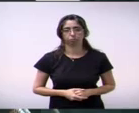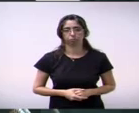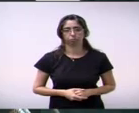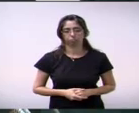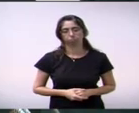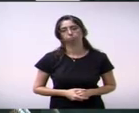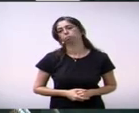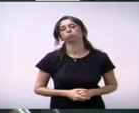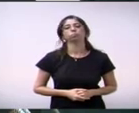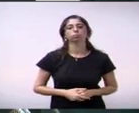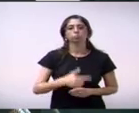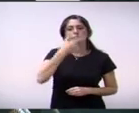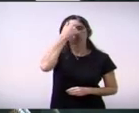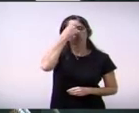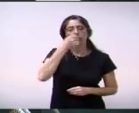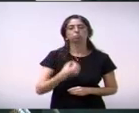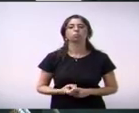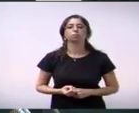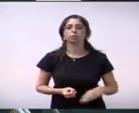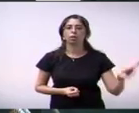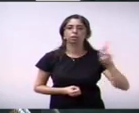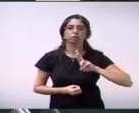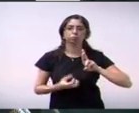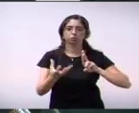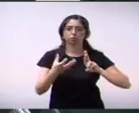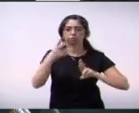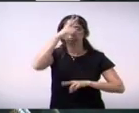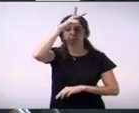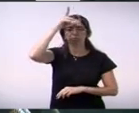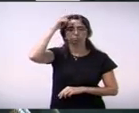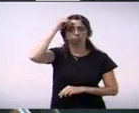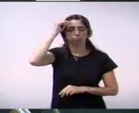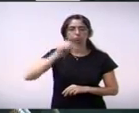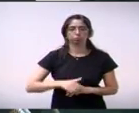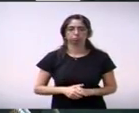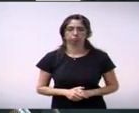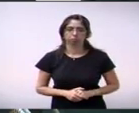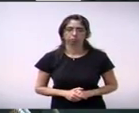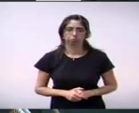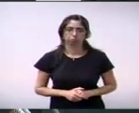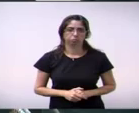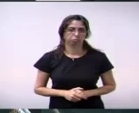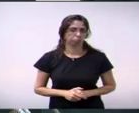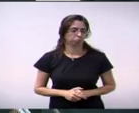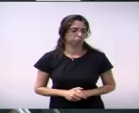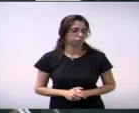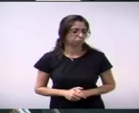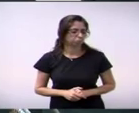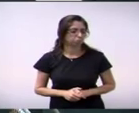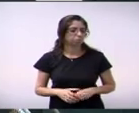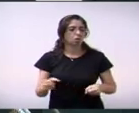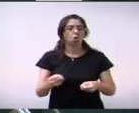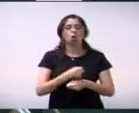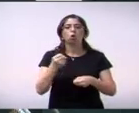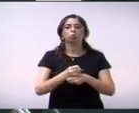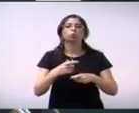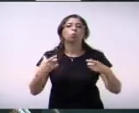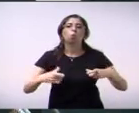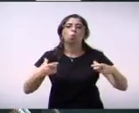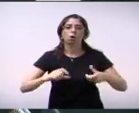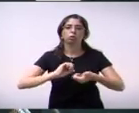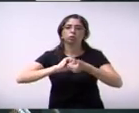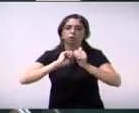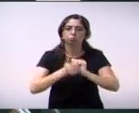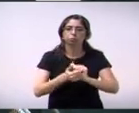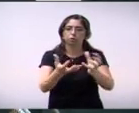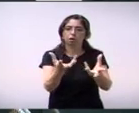vereador Dilcinho Rodrigues requer informações ao Executivo sobre a construção de um complexo esportivo para atender a